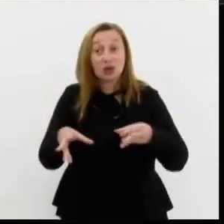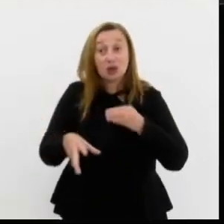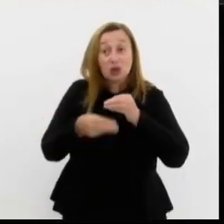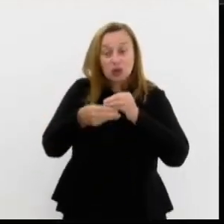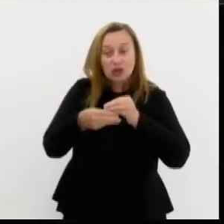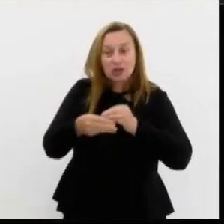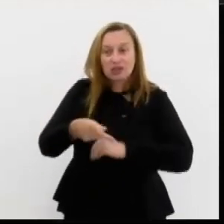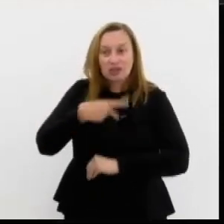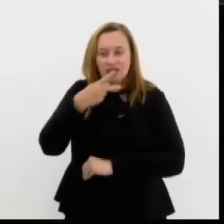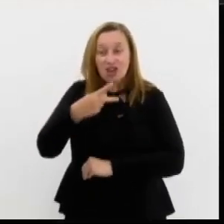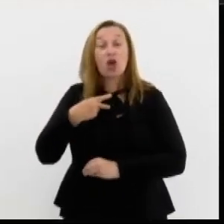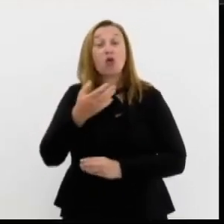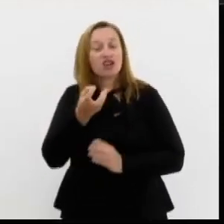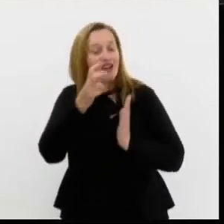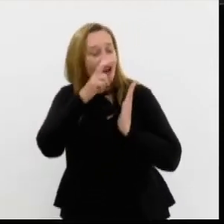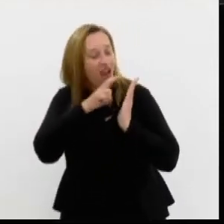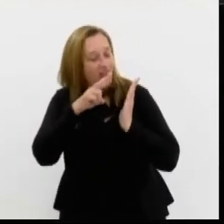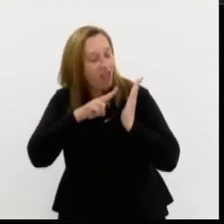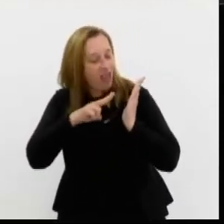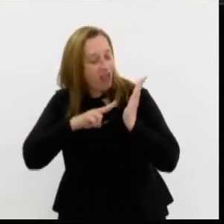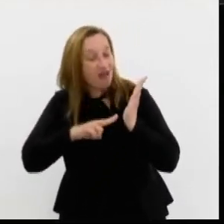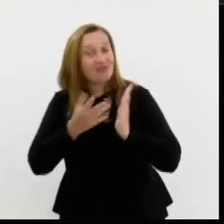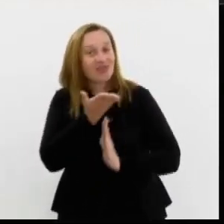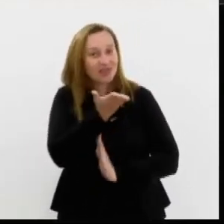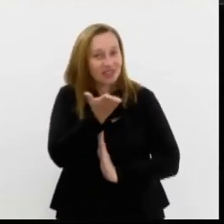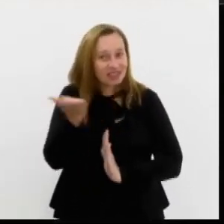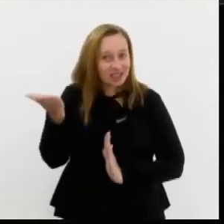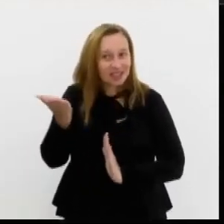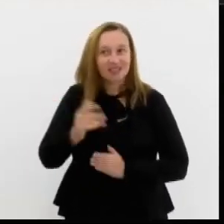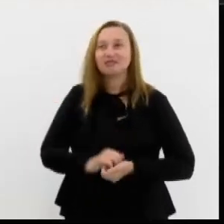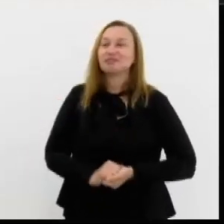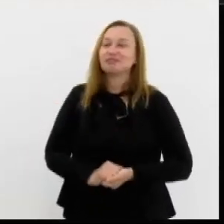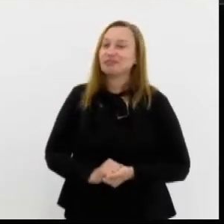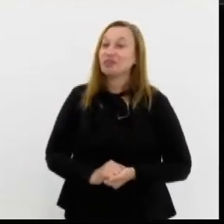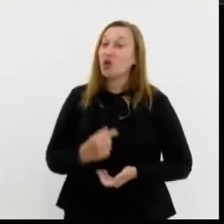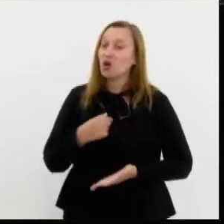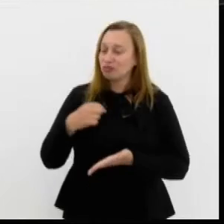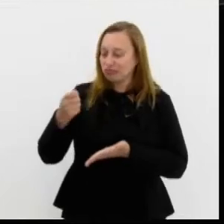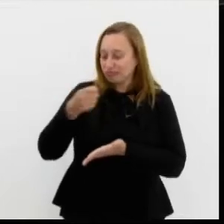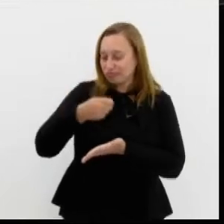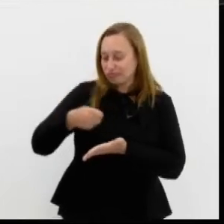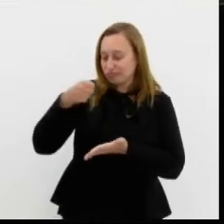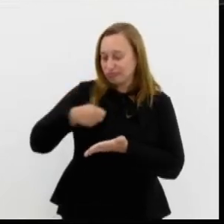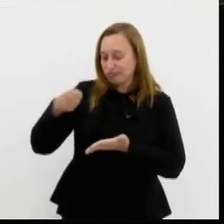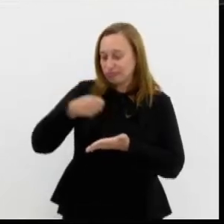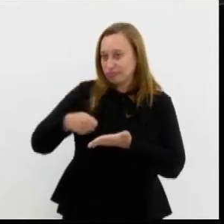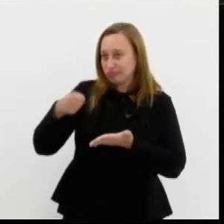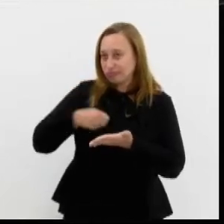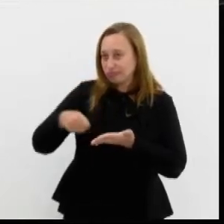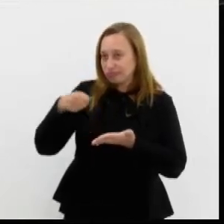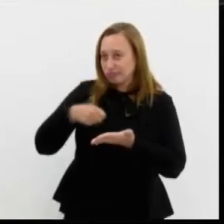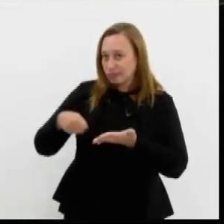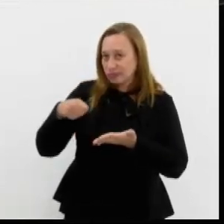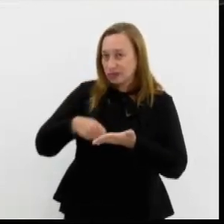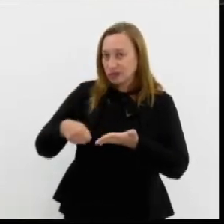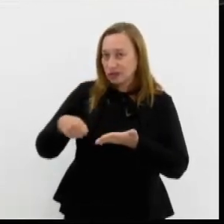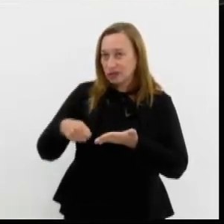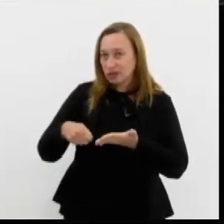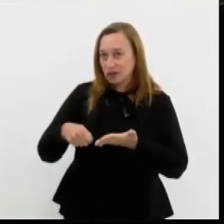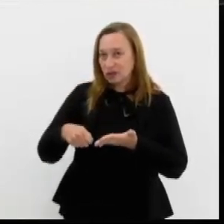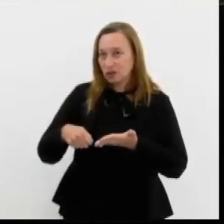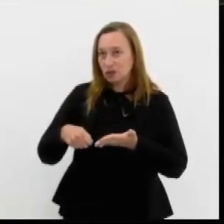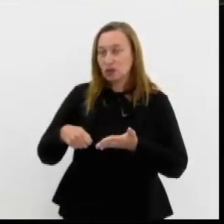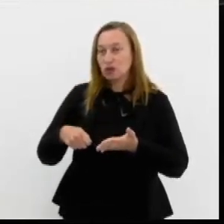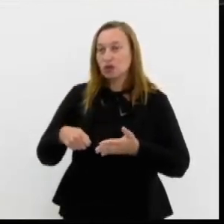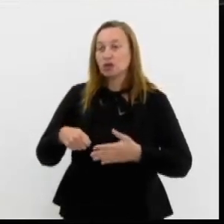eu queria ler para os senhores o que escreveu uma altíssima autoridade de